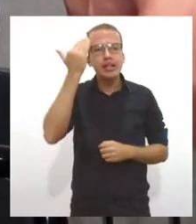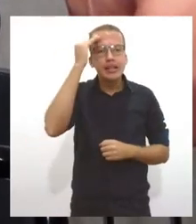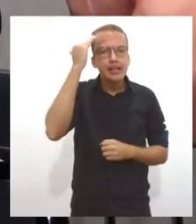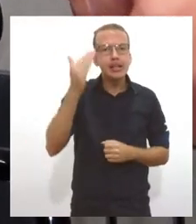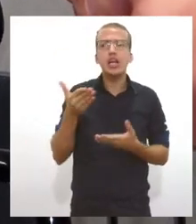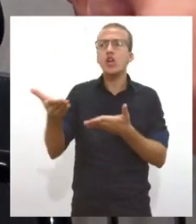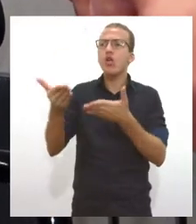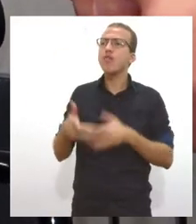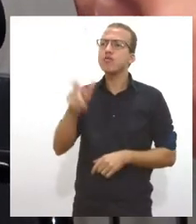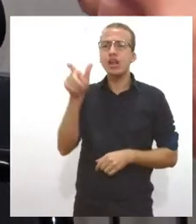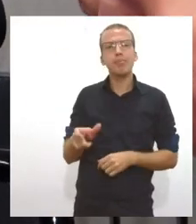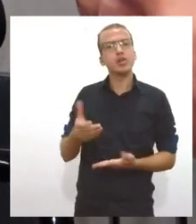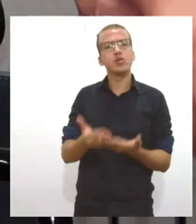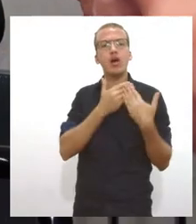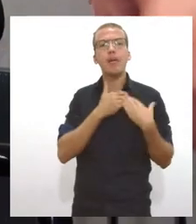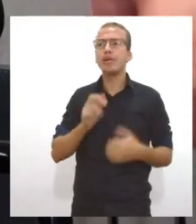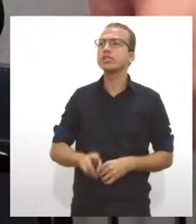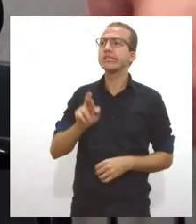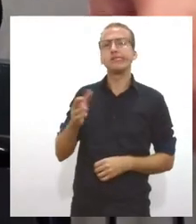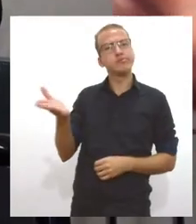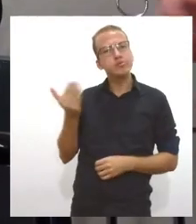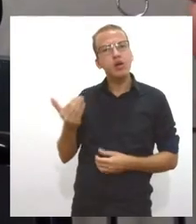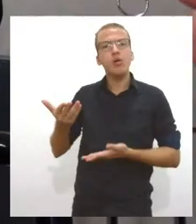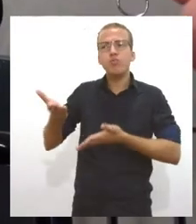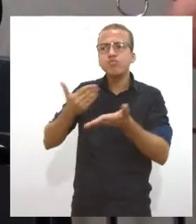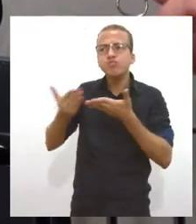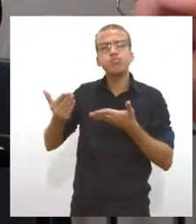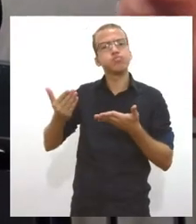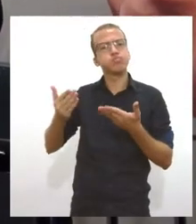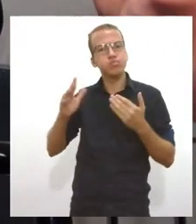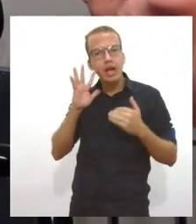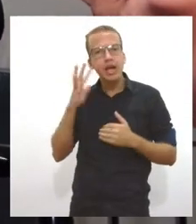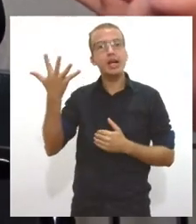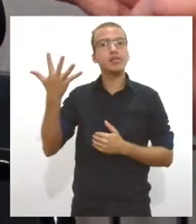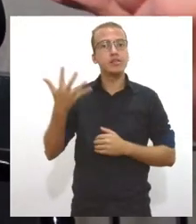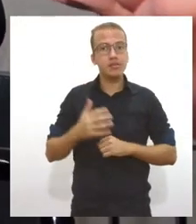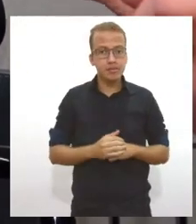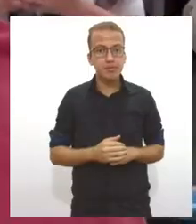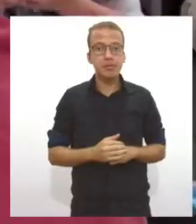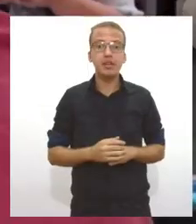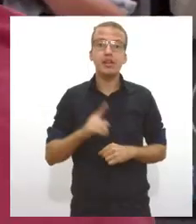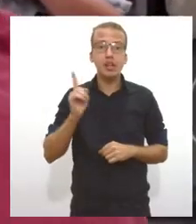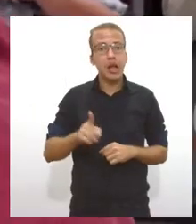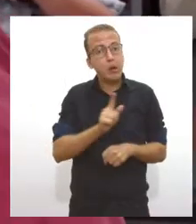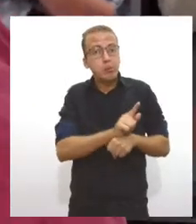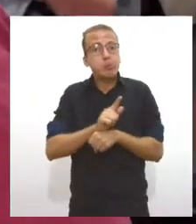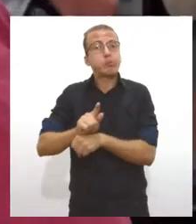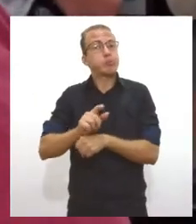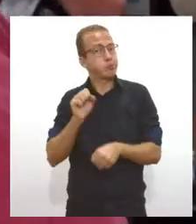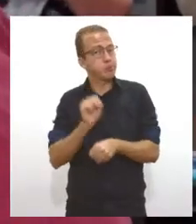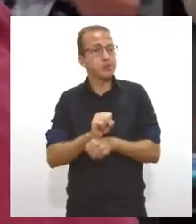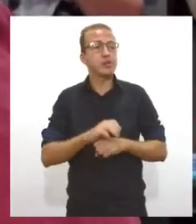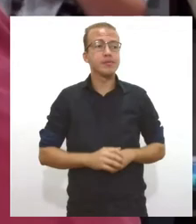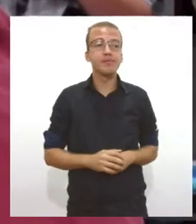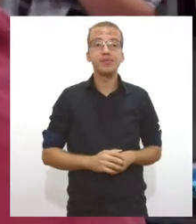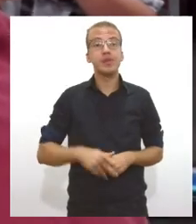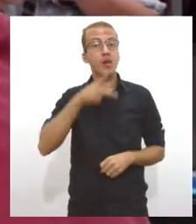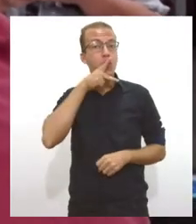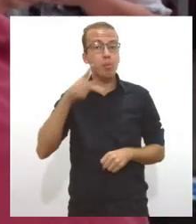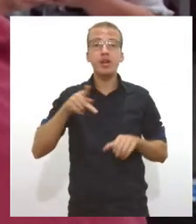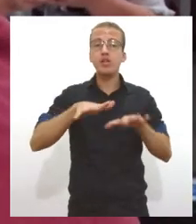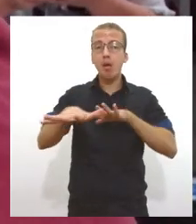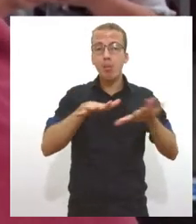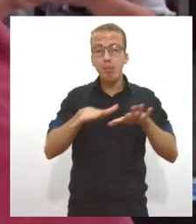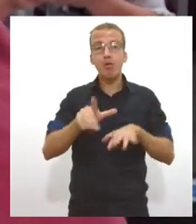responsável para se resolver. É isso que eu espero de um gestor. O presidente do Movimento pela Inclusão,